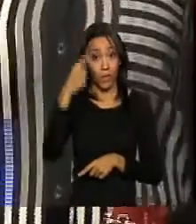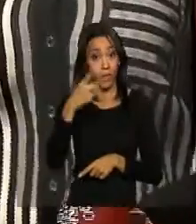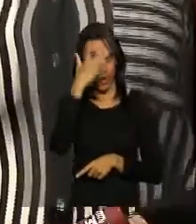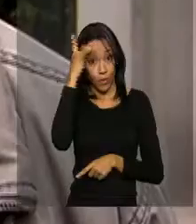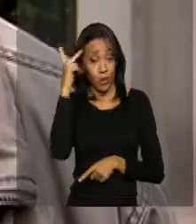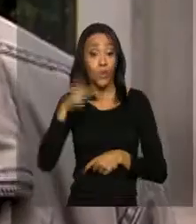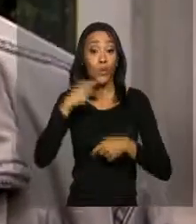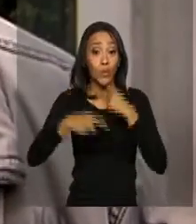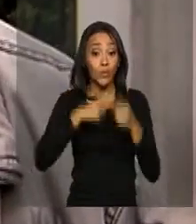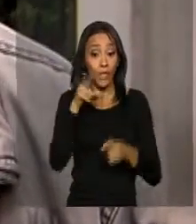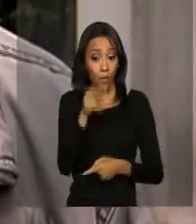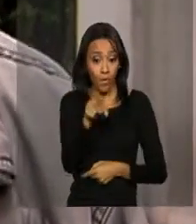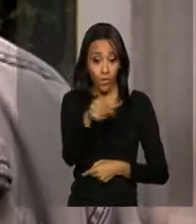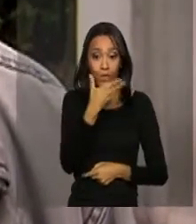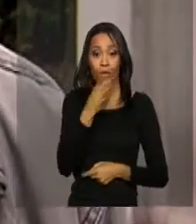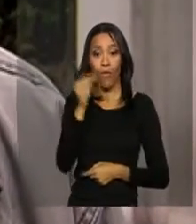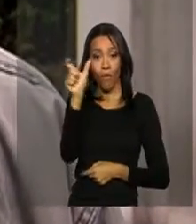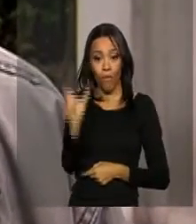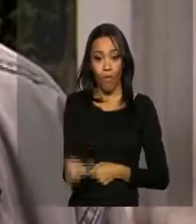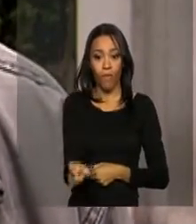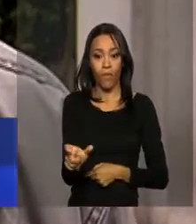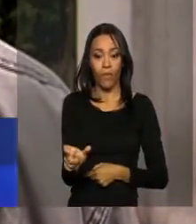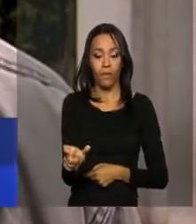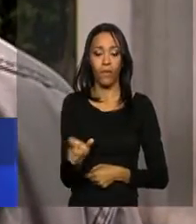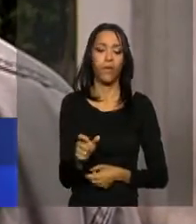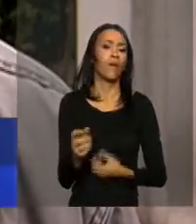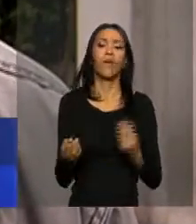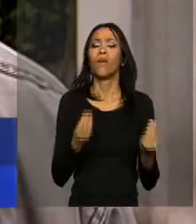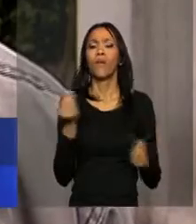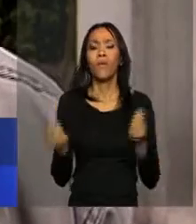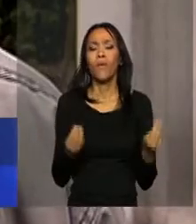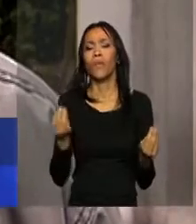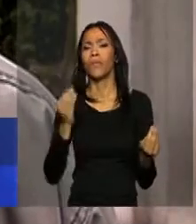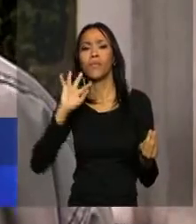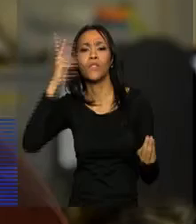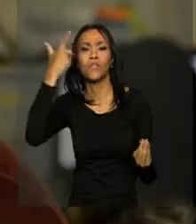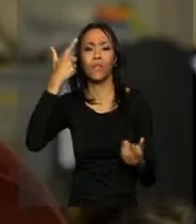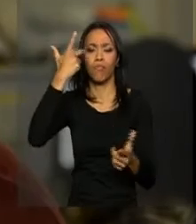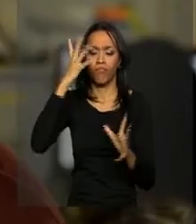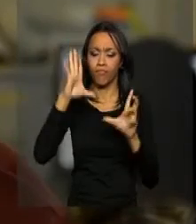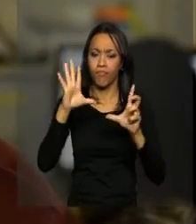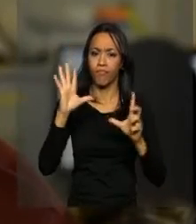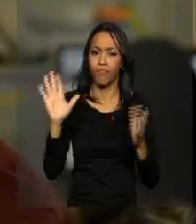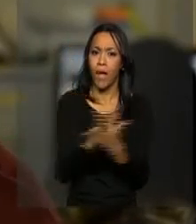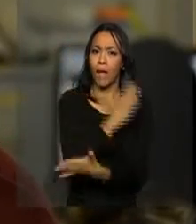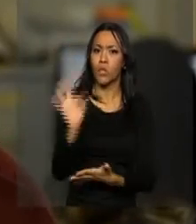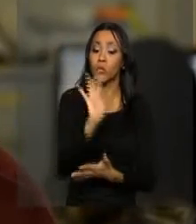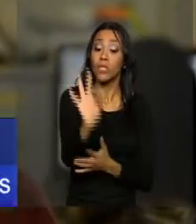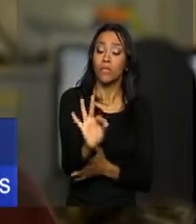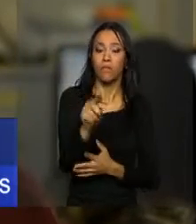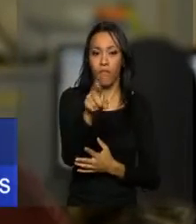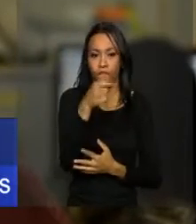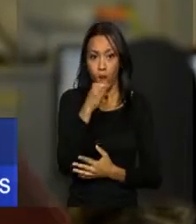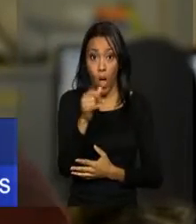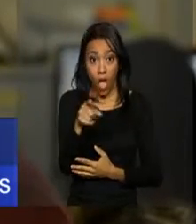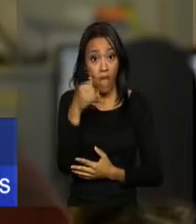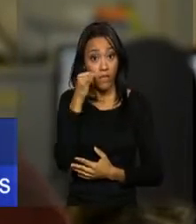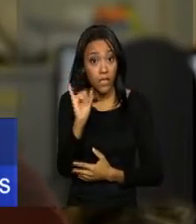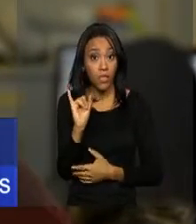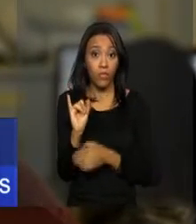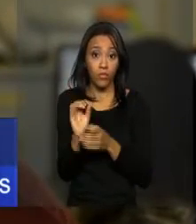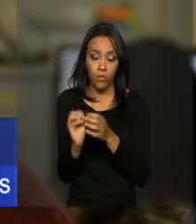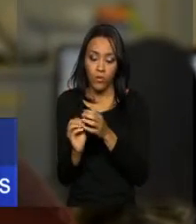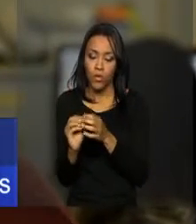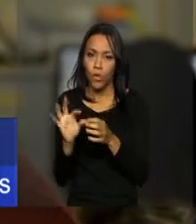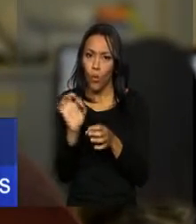como o administrador de empresas Luiz Fernando. O a população pode fazer para eliminar o mosquito? É evitando que o mosquito nasça,